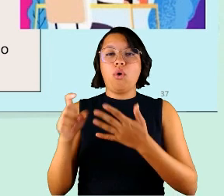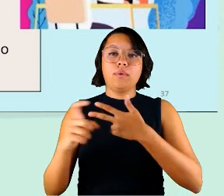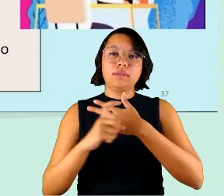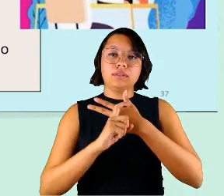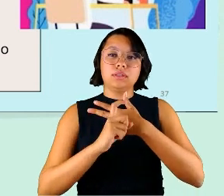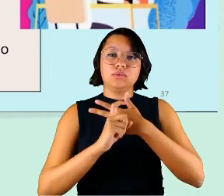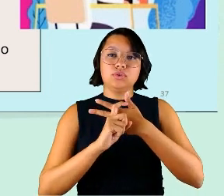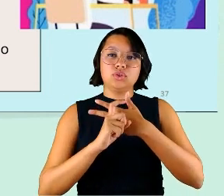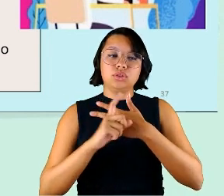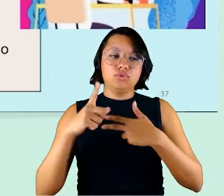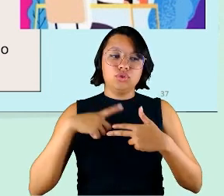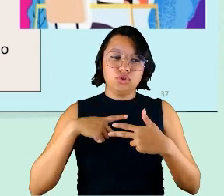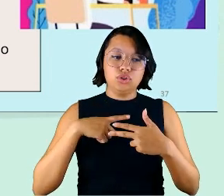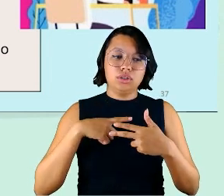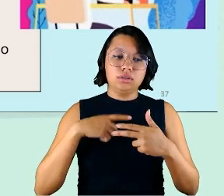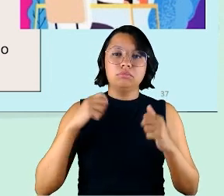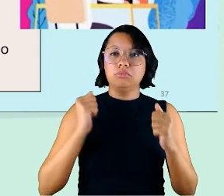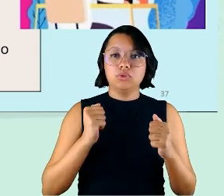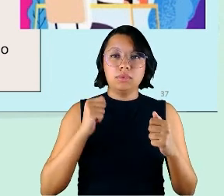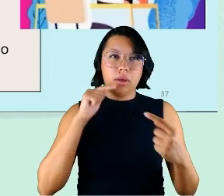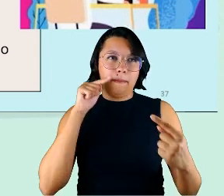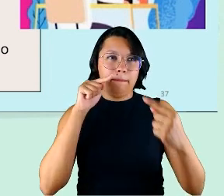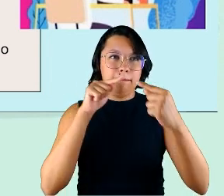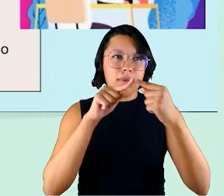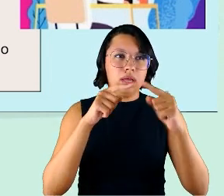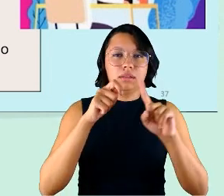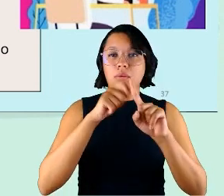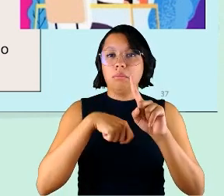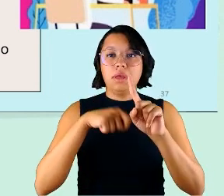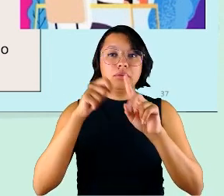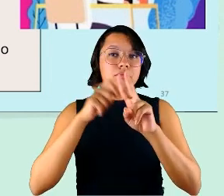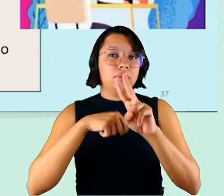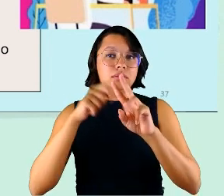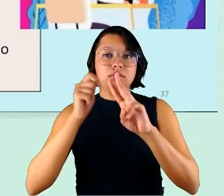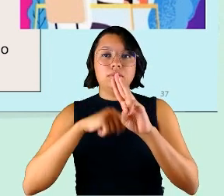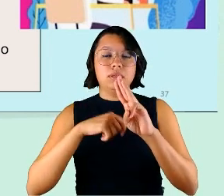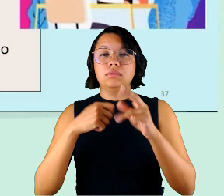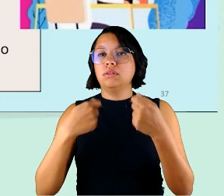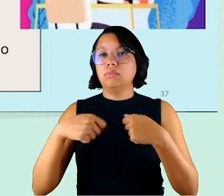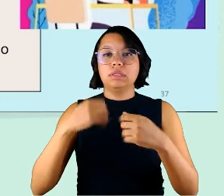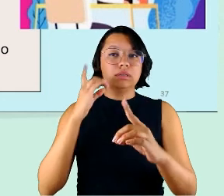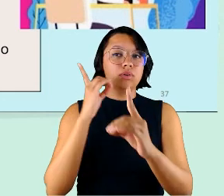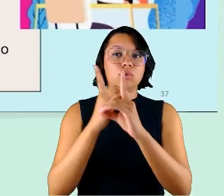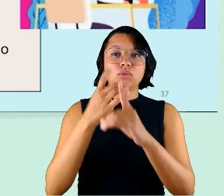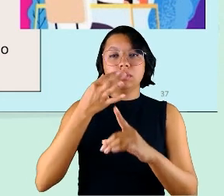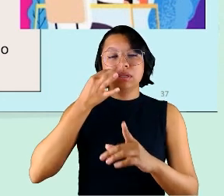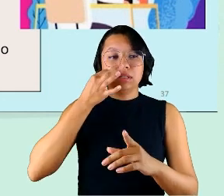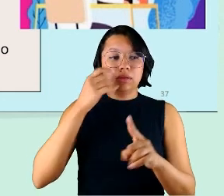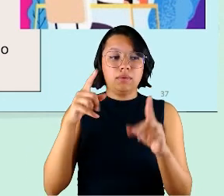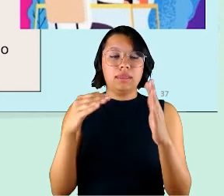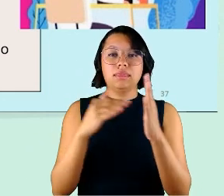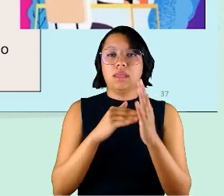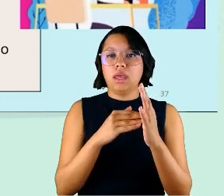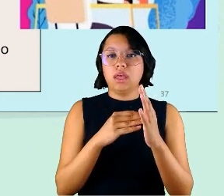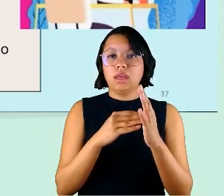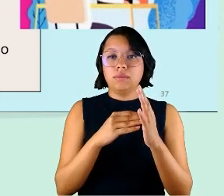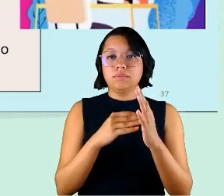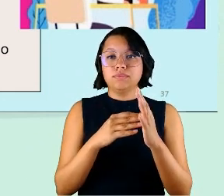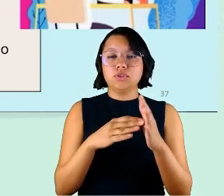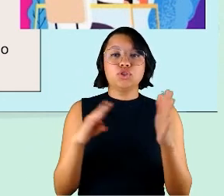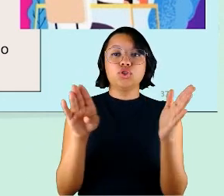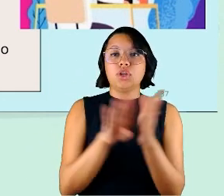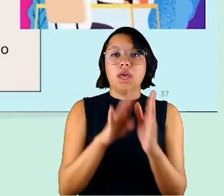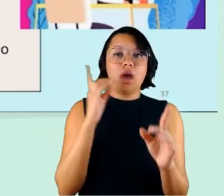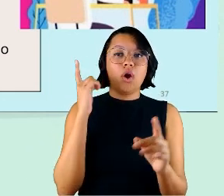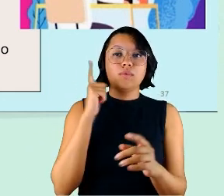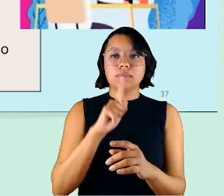estabelecer as metas dela um mês três meses e ela não precisava de encontros presenciais até chegar a alcançar